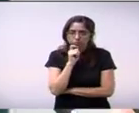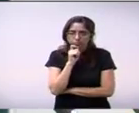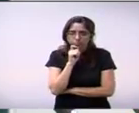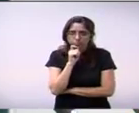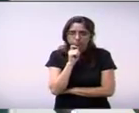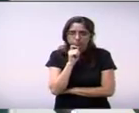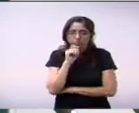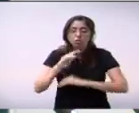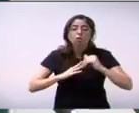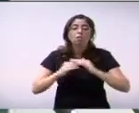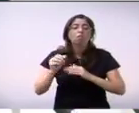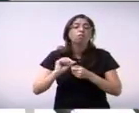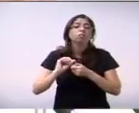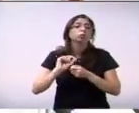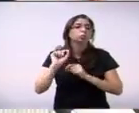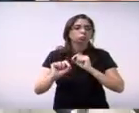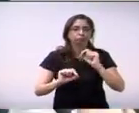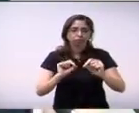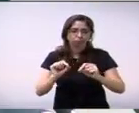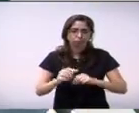lembrando também senhor presidente